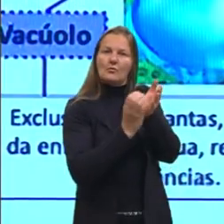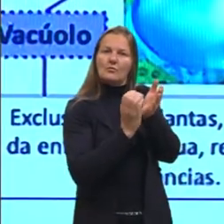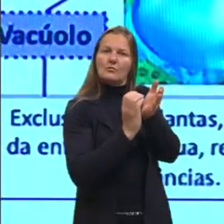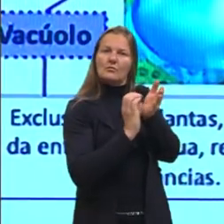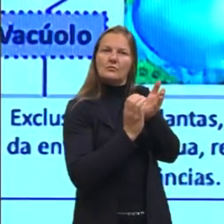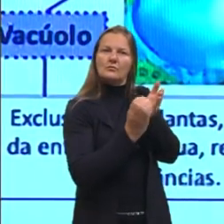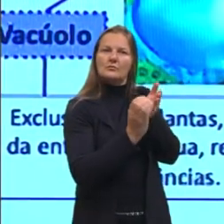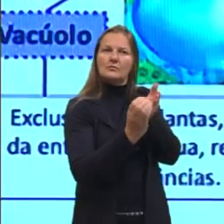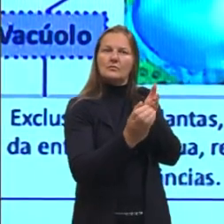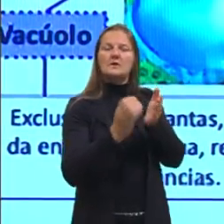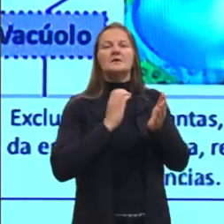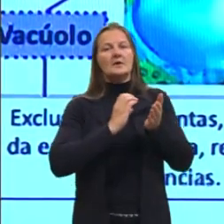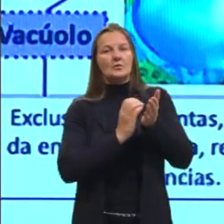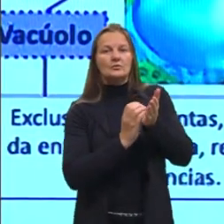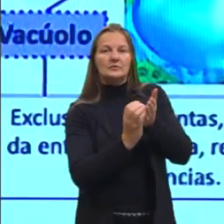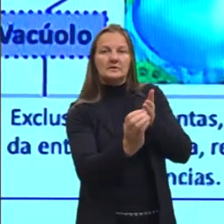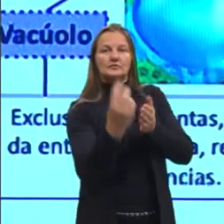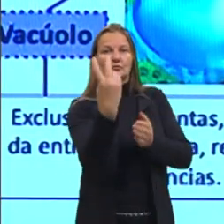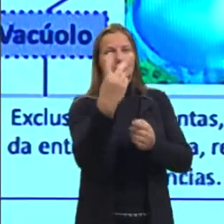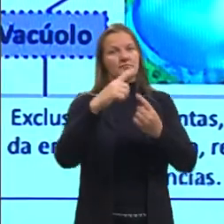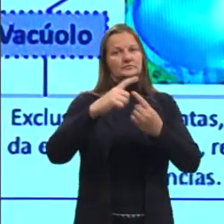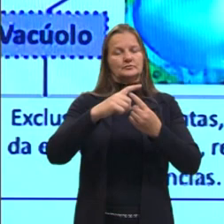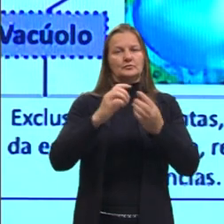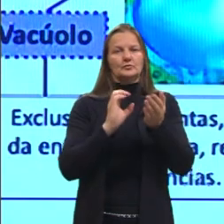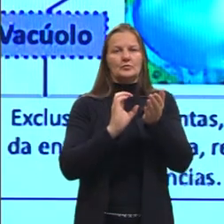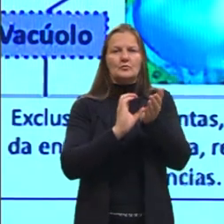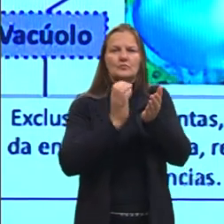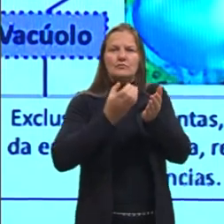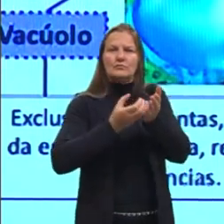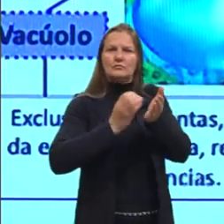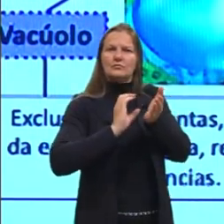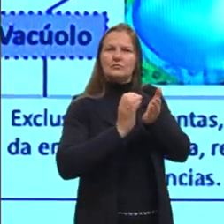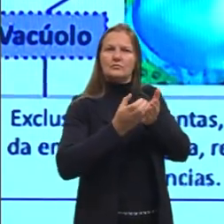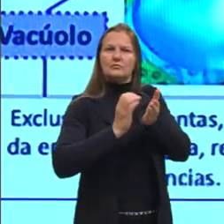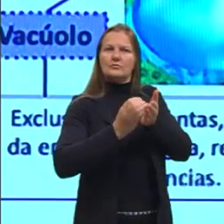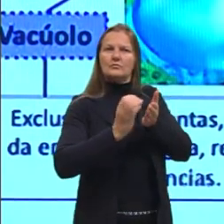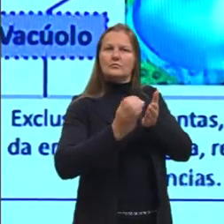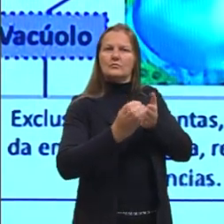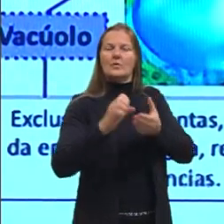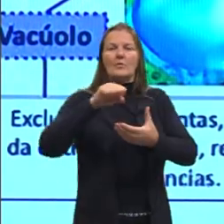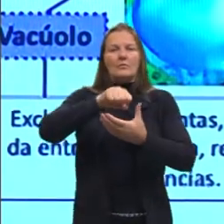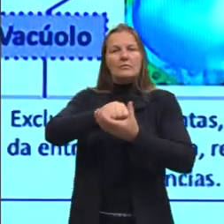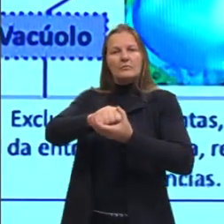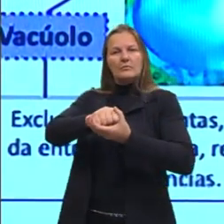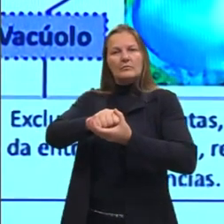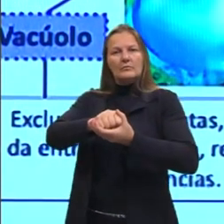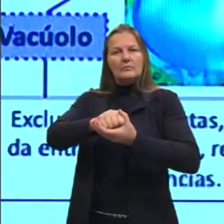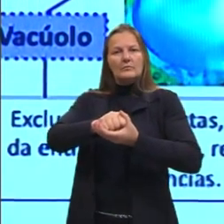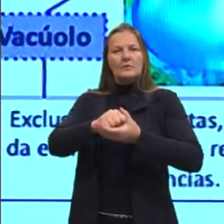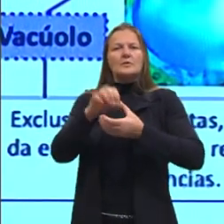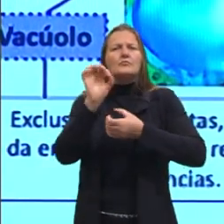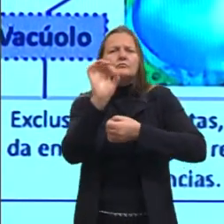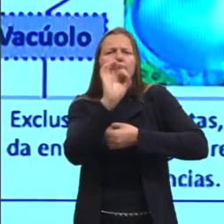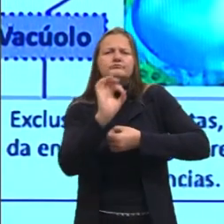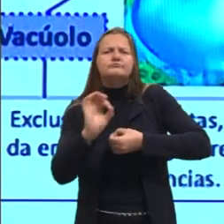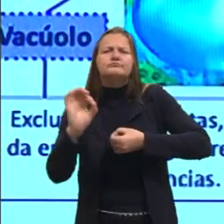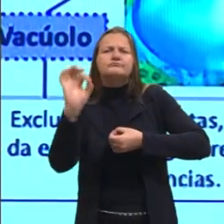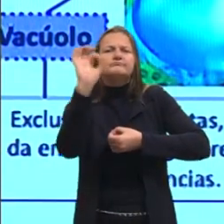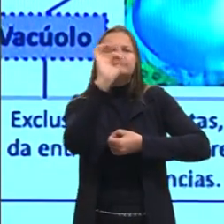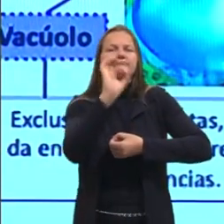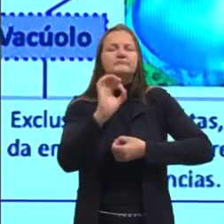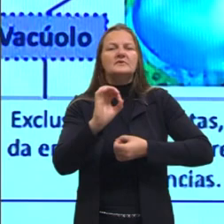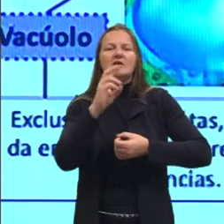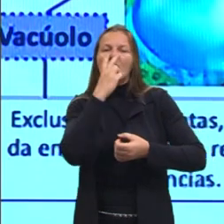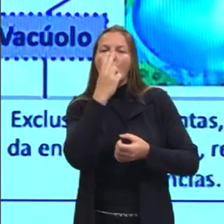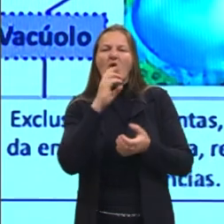e o liso, tá? O rugoso, ele tem ribossomos aderidos. São umas bolinhas. Então, dá aspecto de